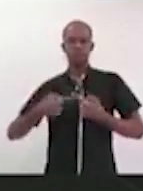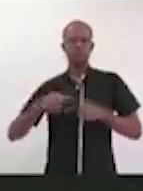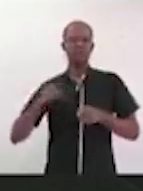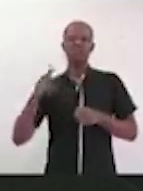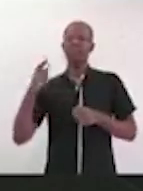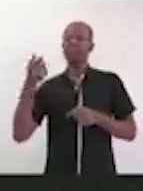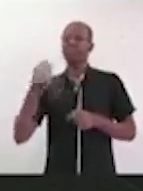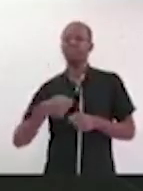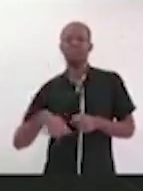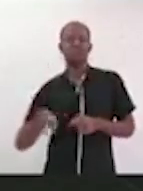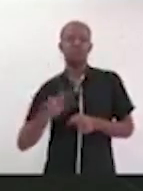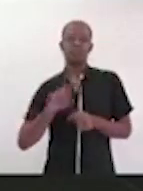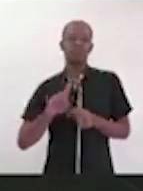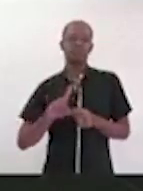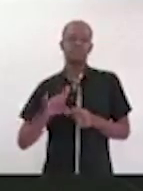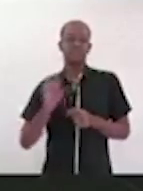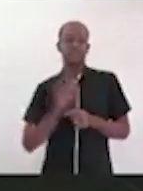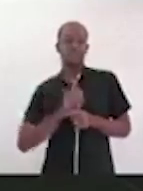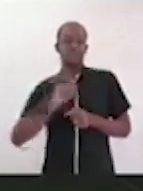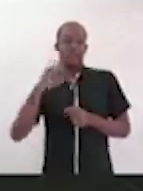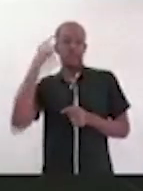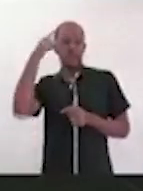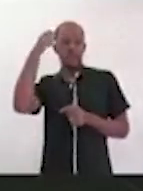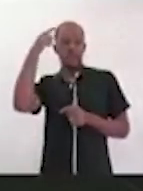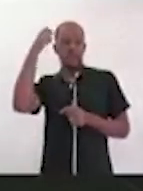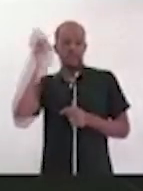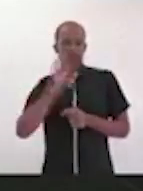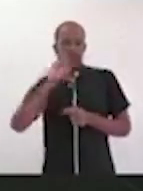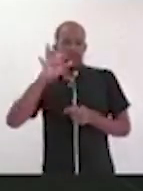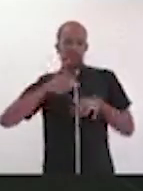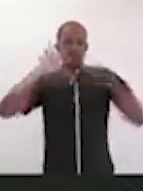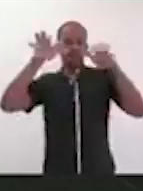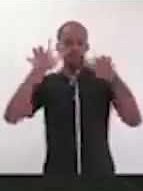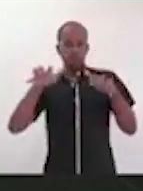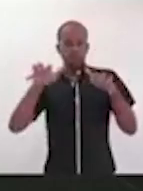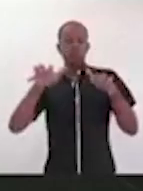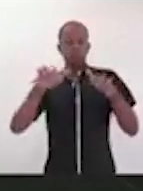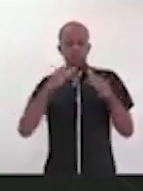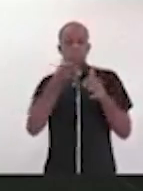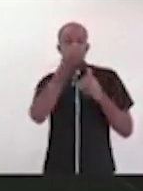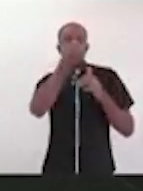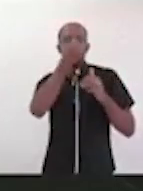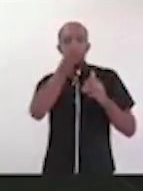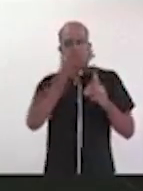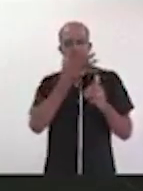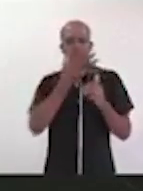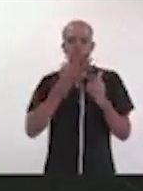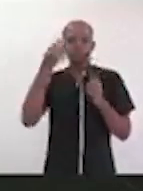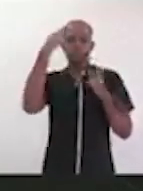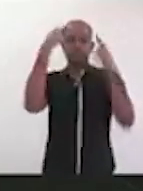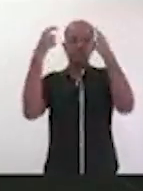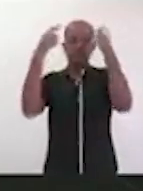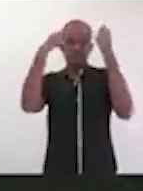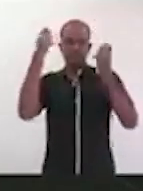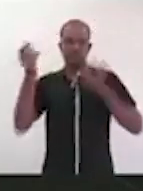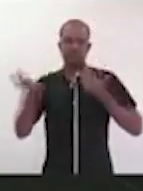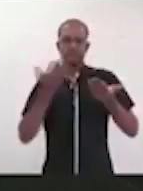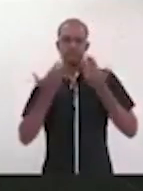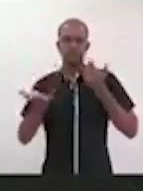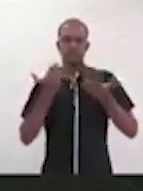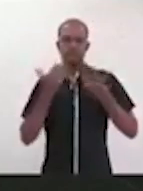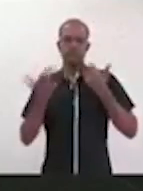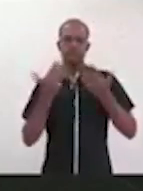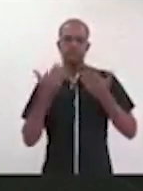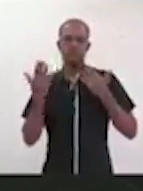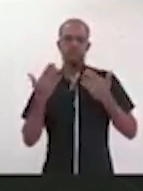saindo do campo das ideias, da polarização saudável, das ideias, do debate, indo para